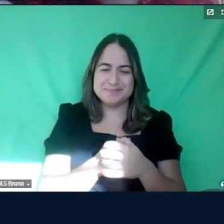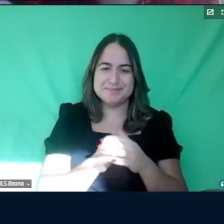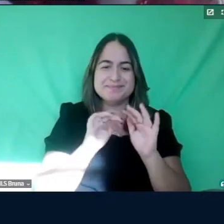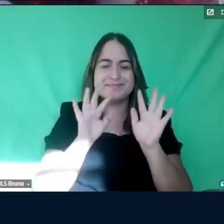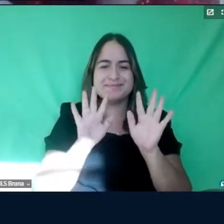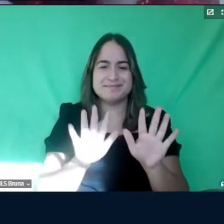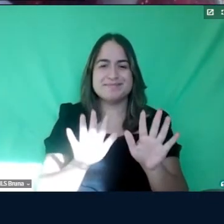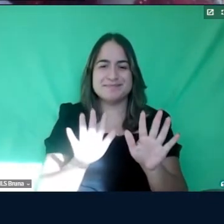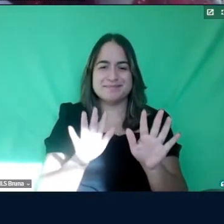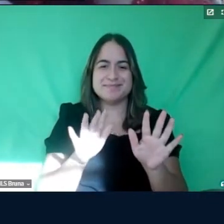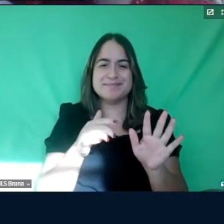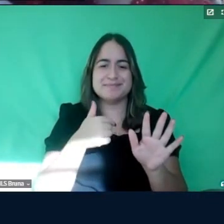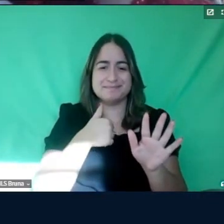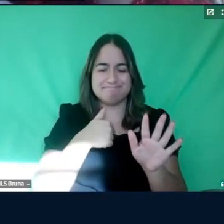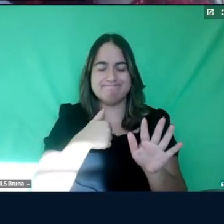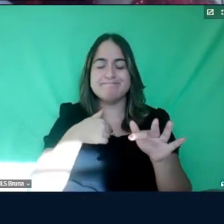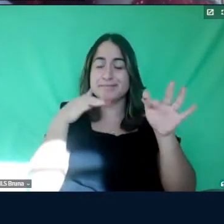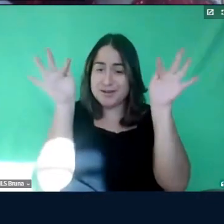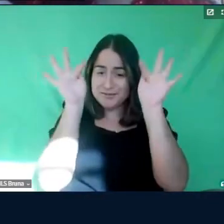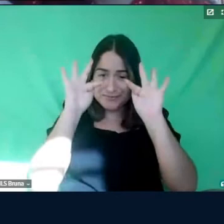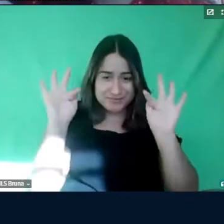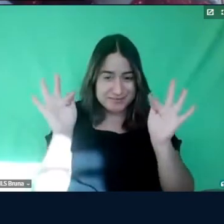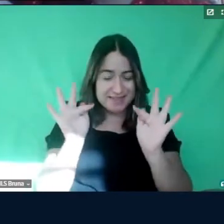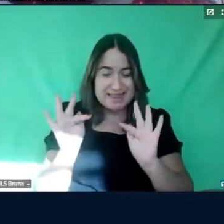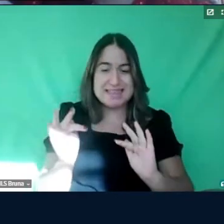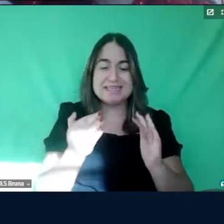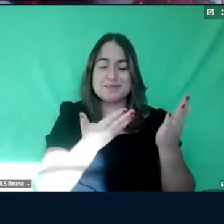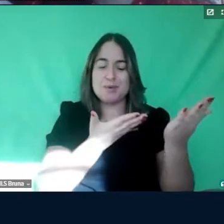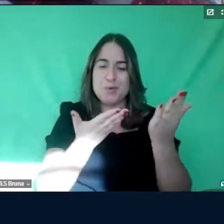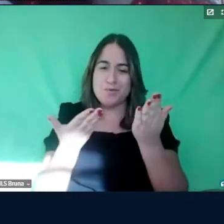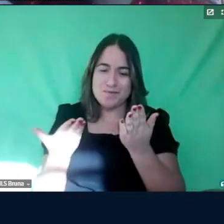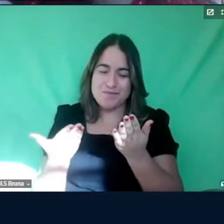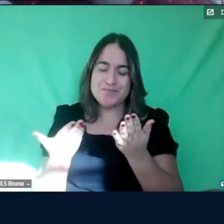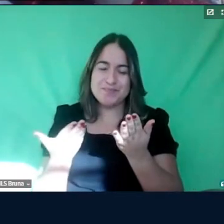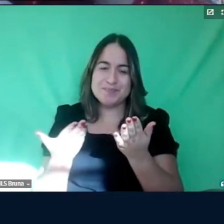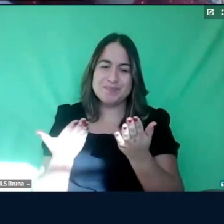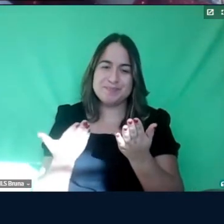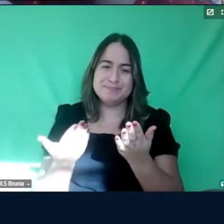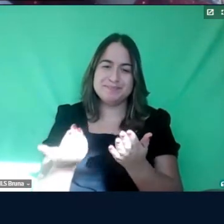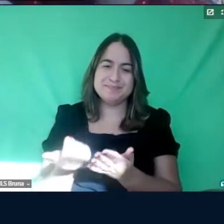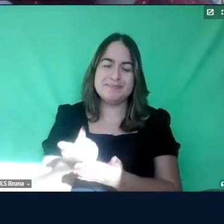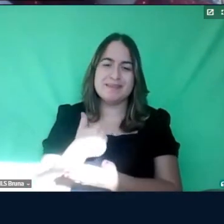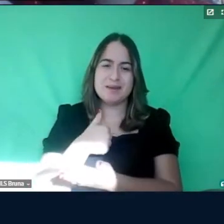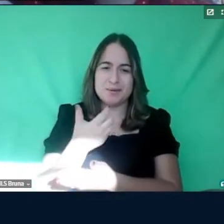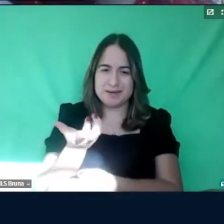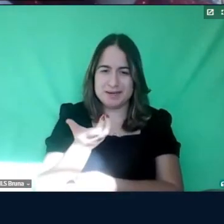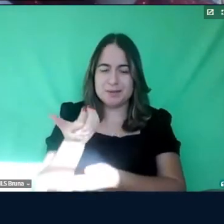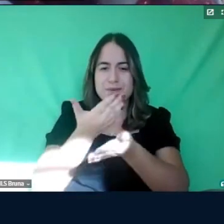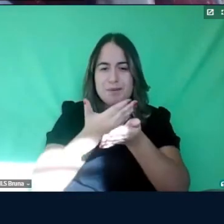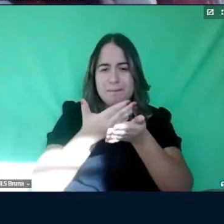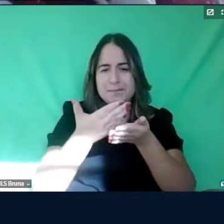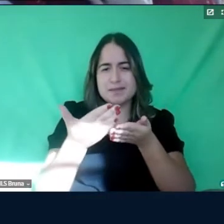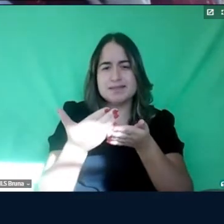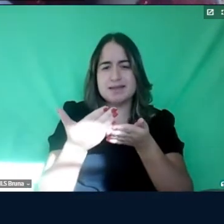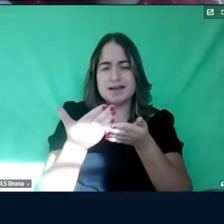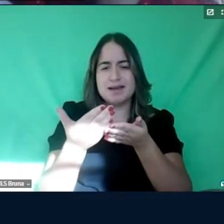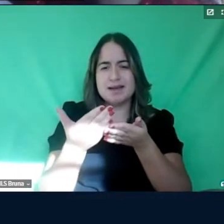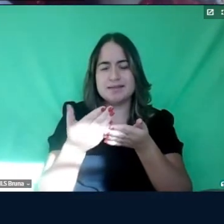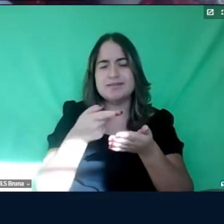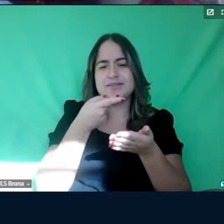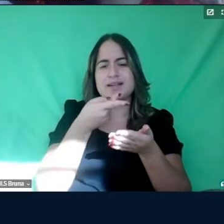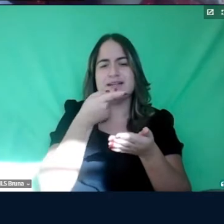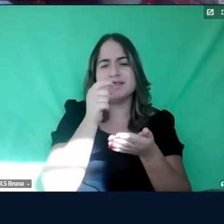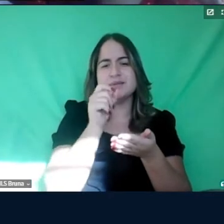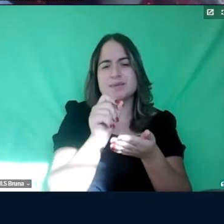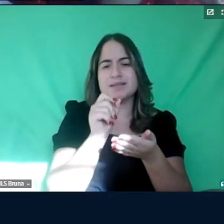Mas, fiquei muito feliz pelo convite, né? Quero, então, começar dizendo